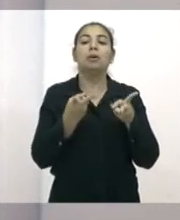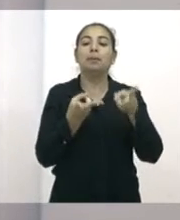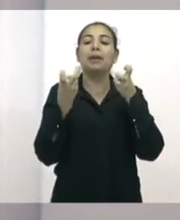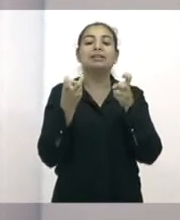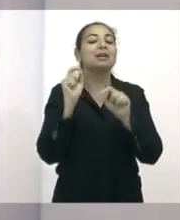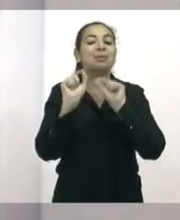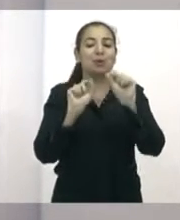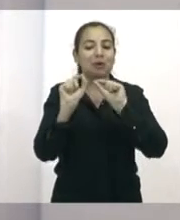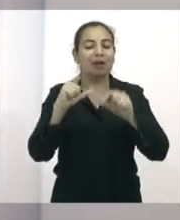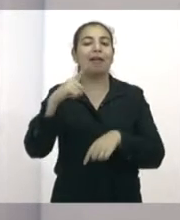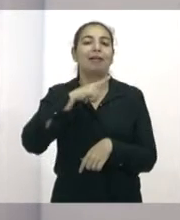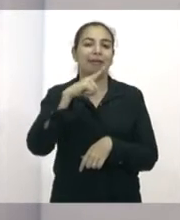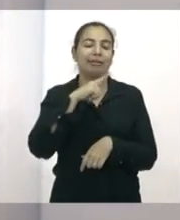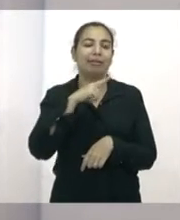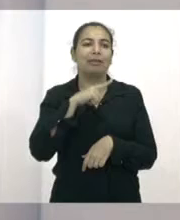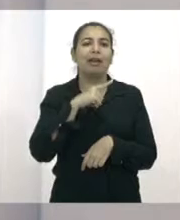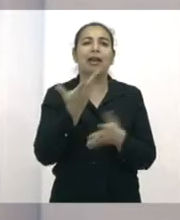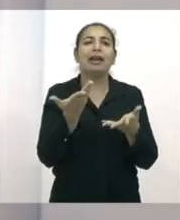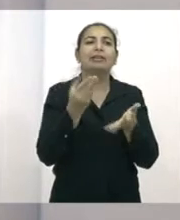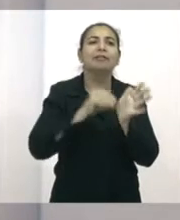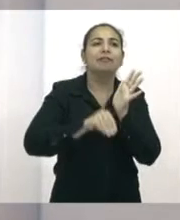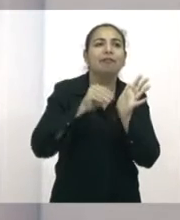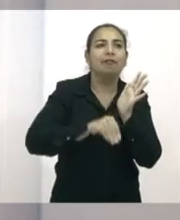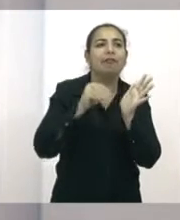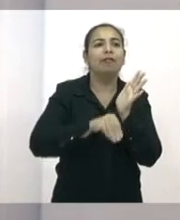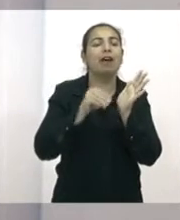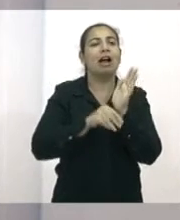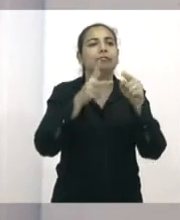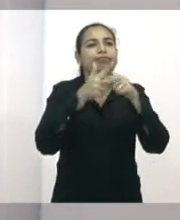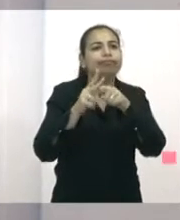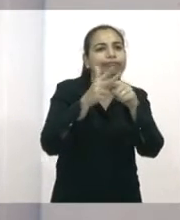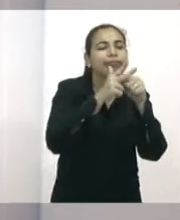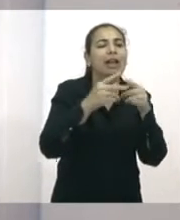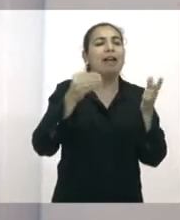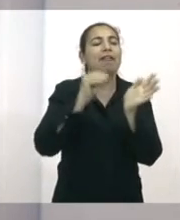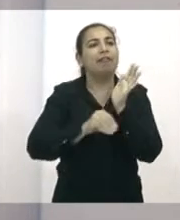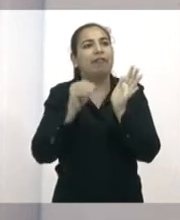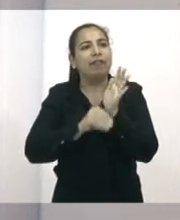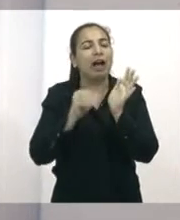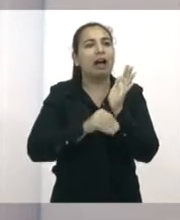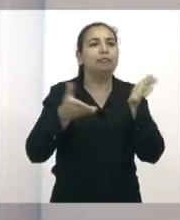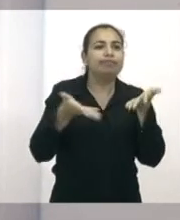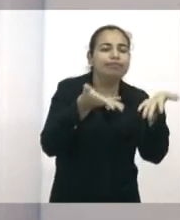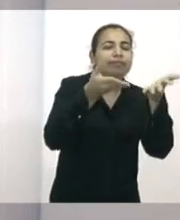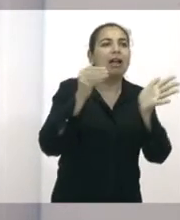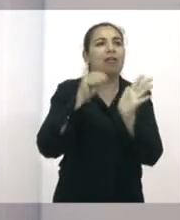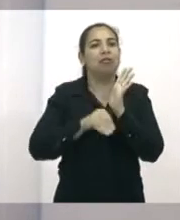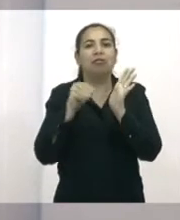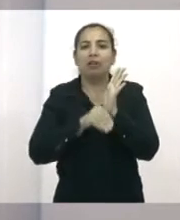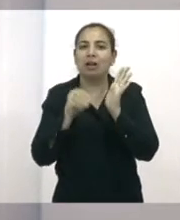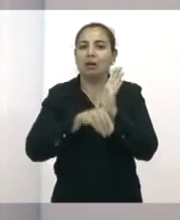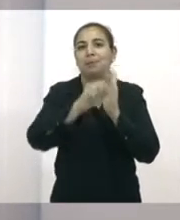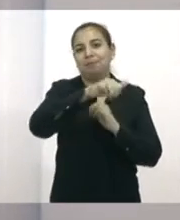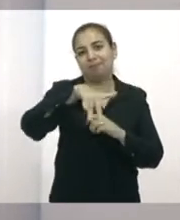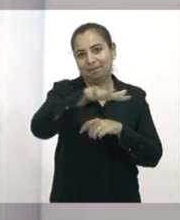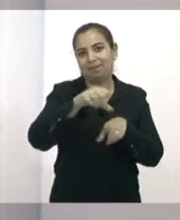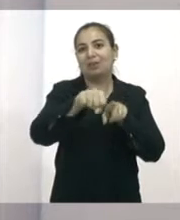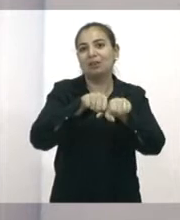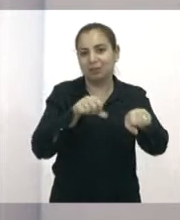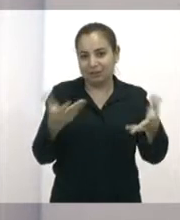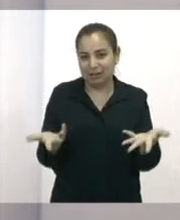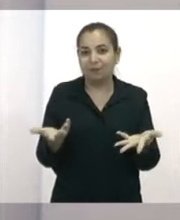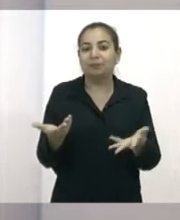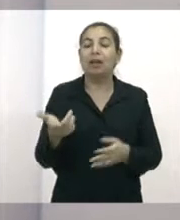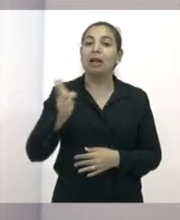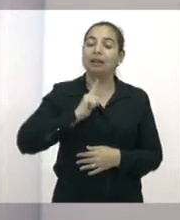abandono no cuidado, na manutenção desses equipamentos sociais. Nós visitamos todos os 15 CAPS de Fortaleza e